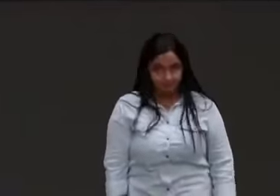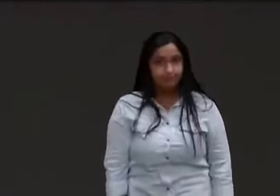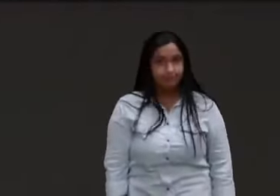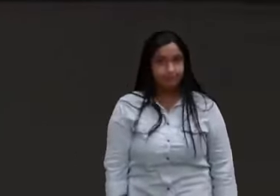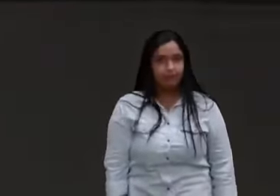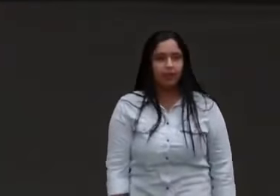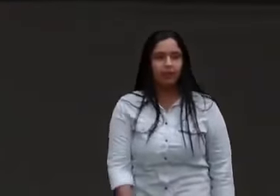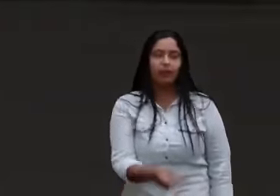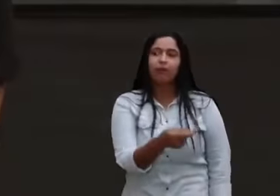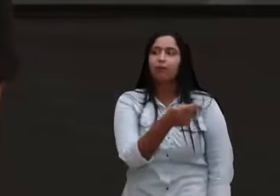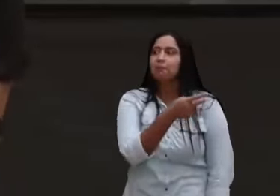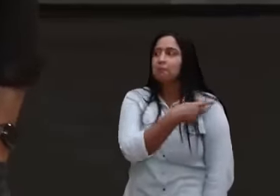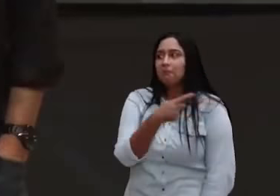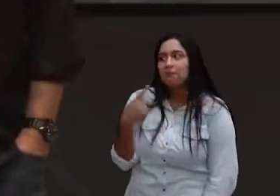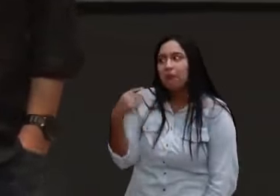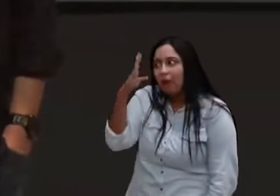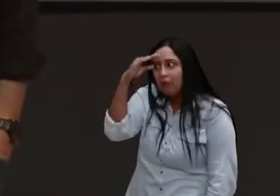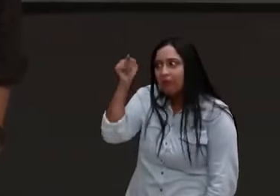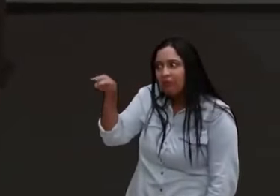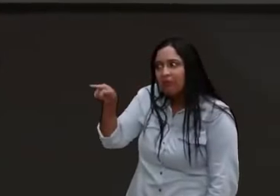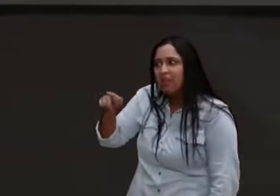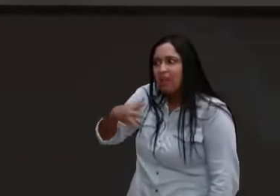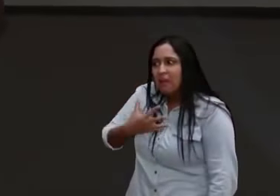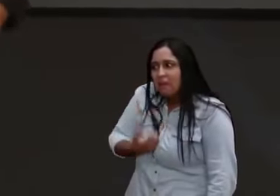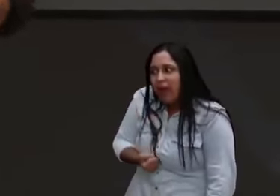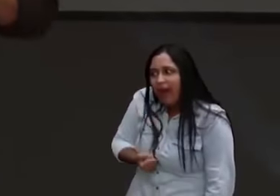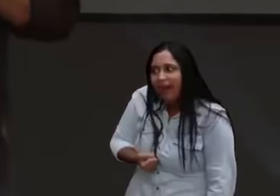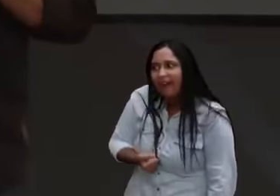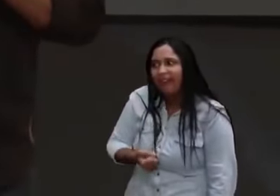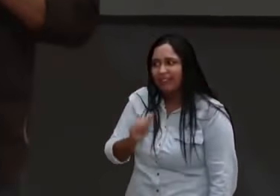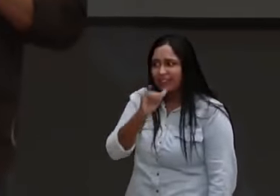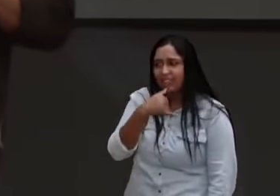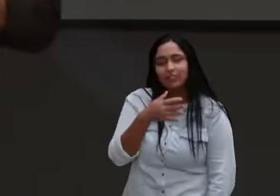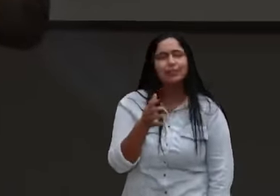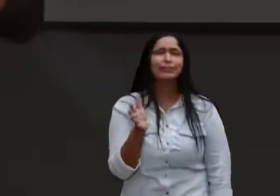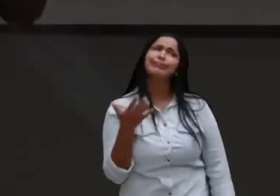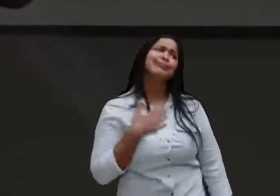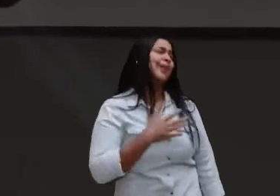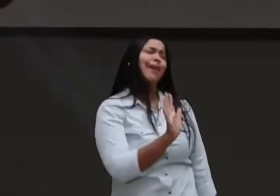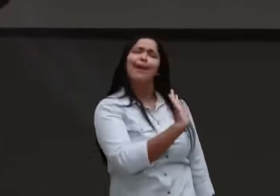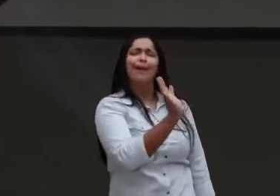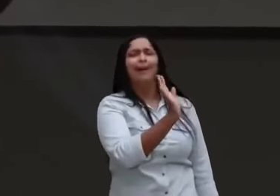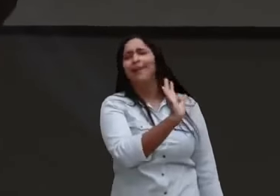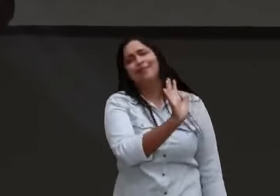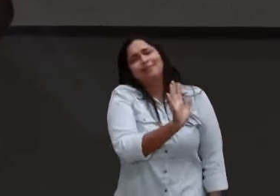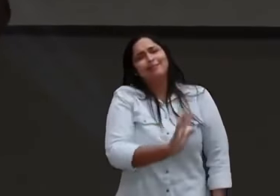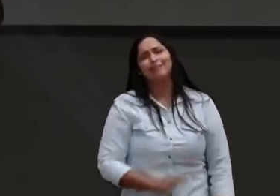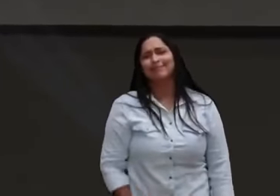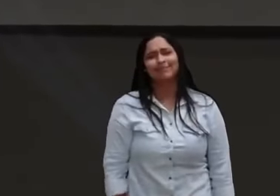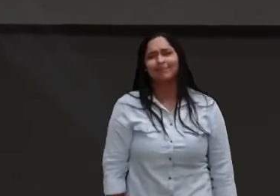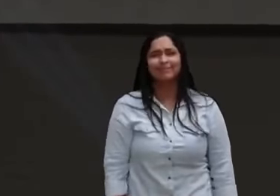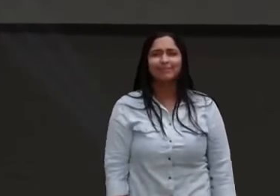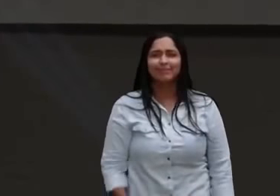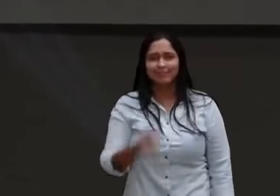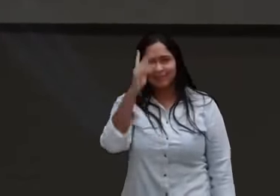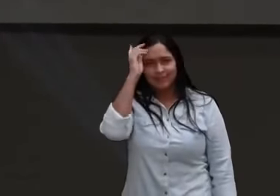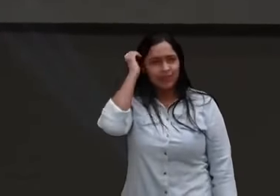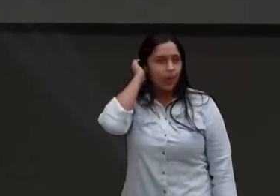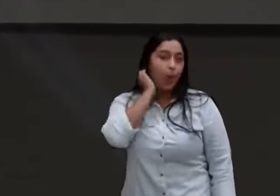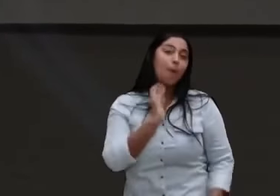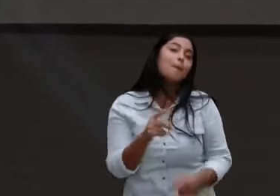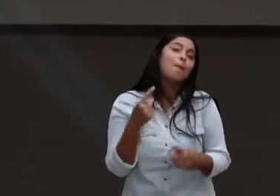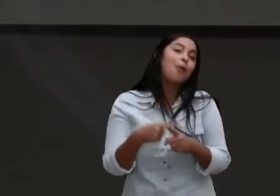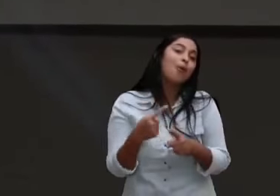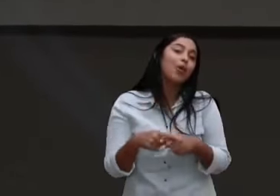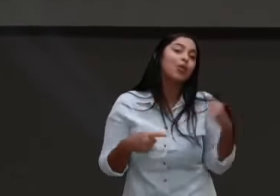Pastor, você ficou magoado? Eu não. Porque quando a gente faz as coisas no reino de Deus, a gente faz para Deus.